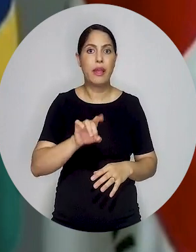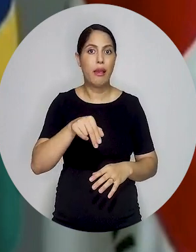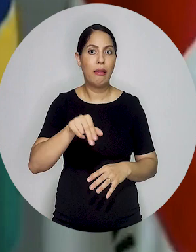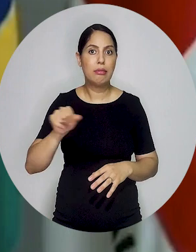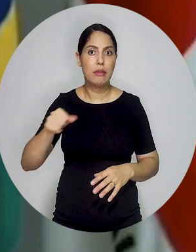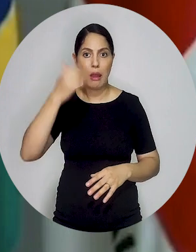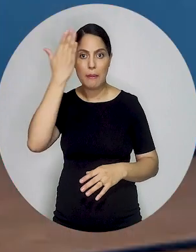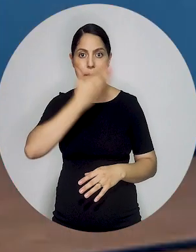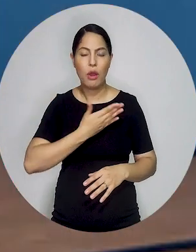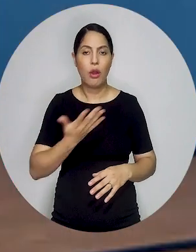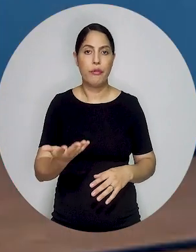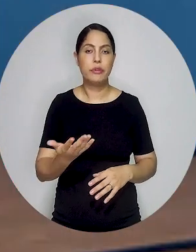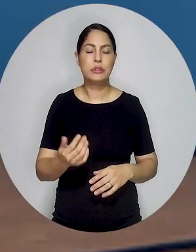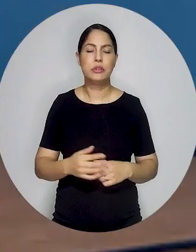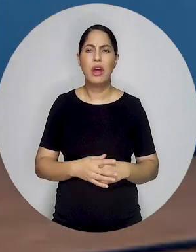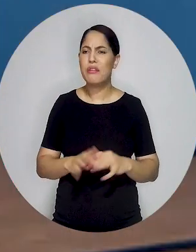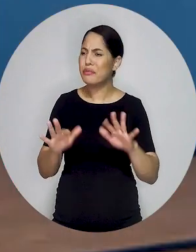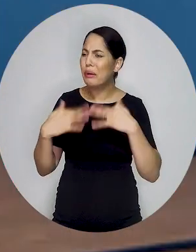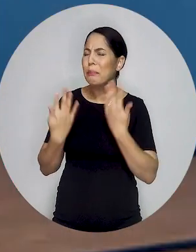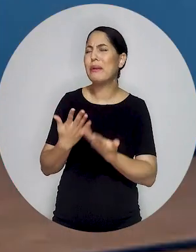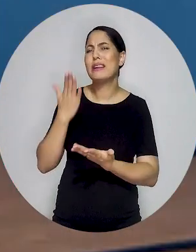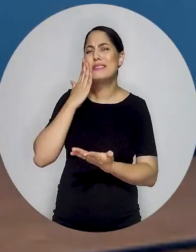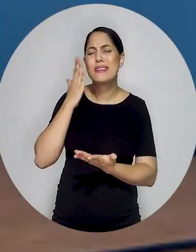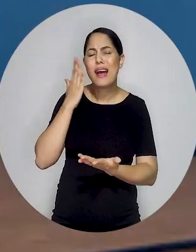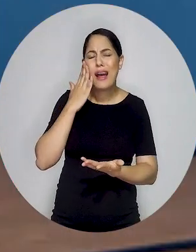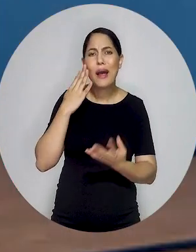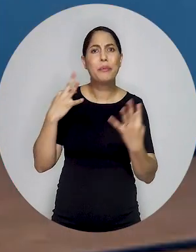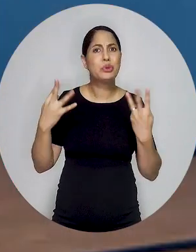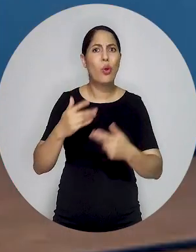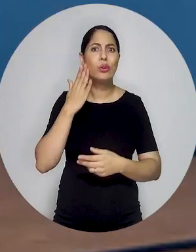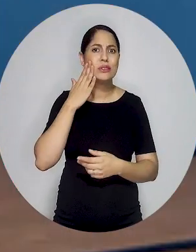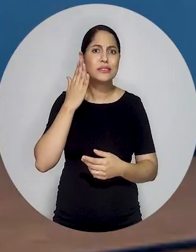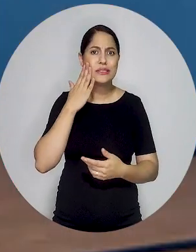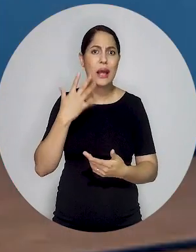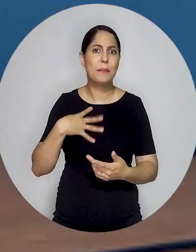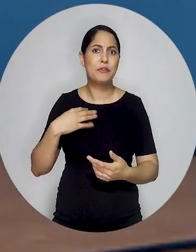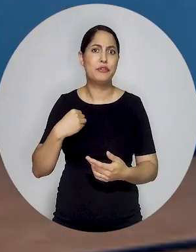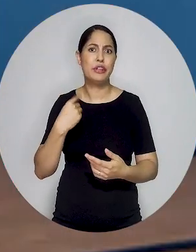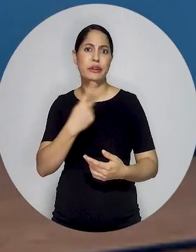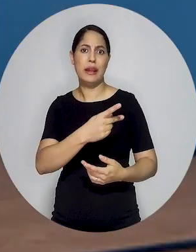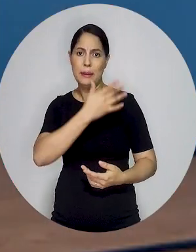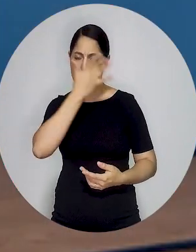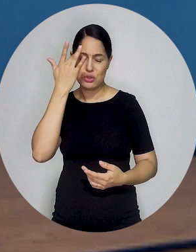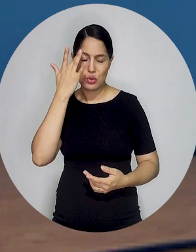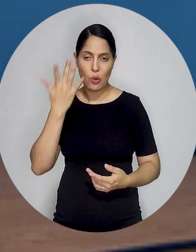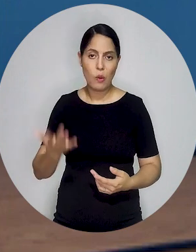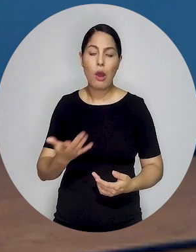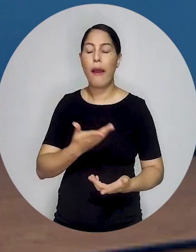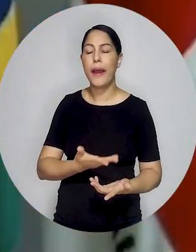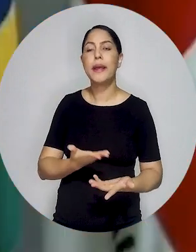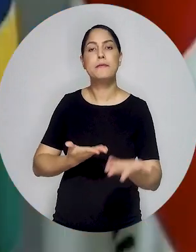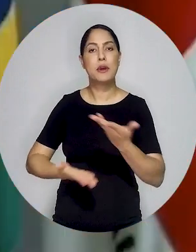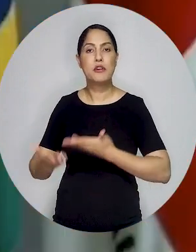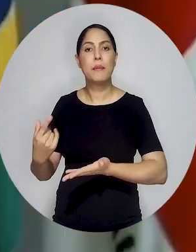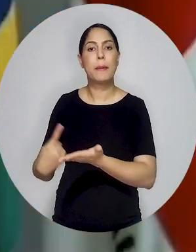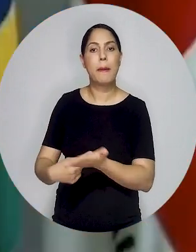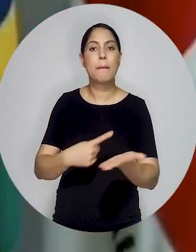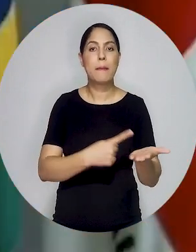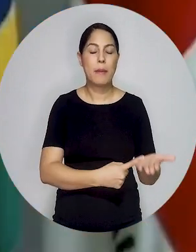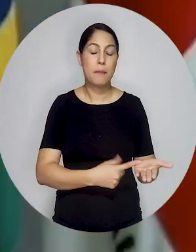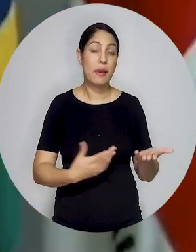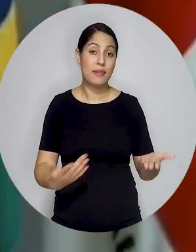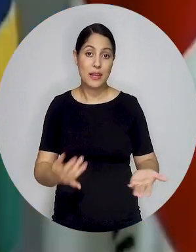inteira sabe, por uma questão de uma mágoa pessoal, existe essa rusca. Então, o Tribunal de Justiça do Distrito Federal implementará essa